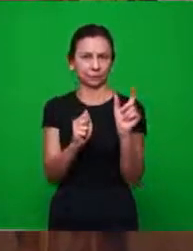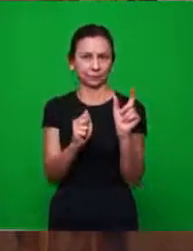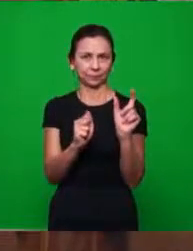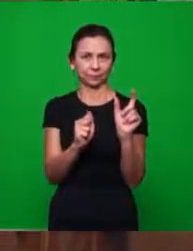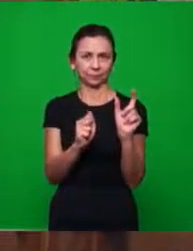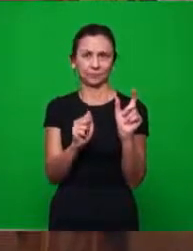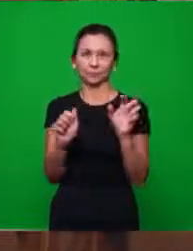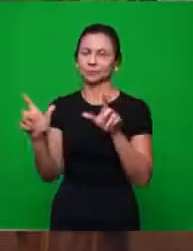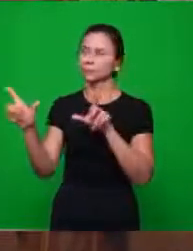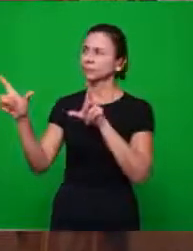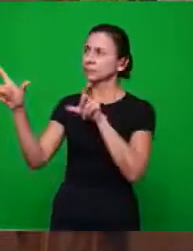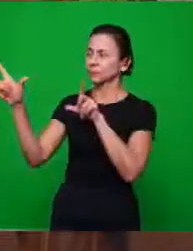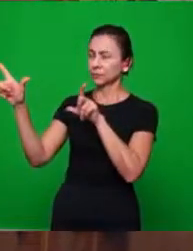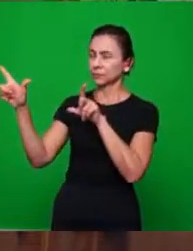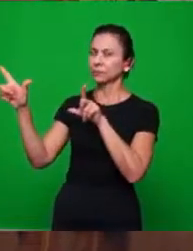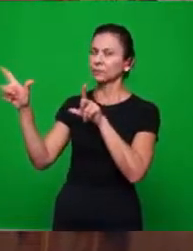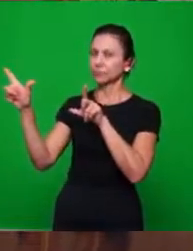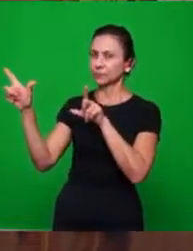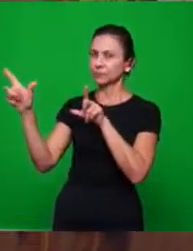nosso quadro,